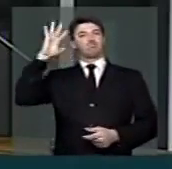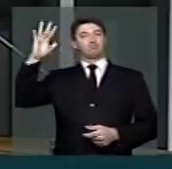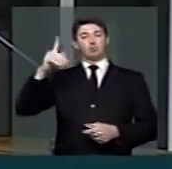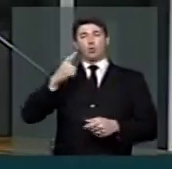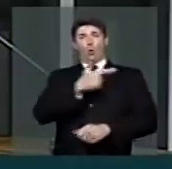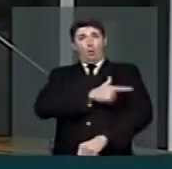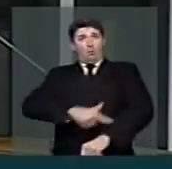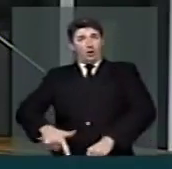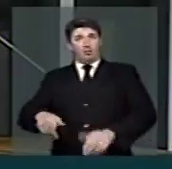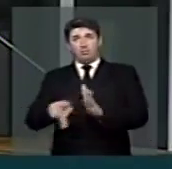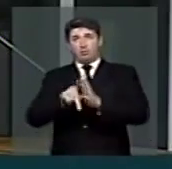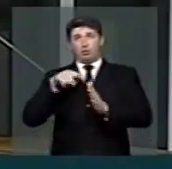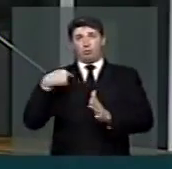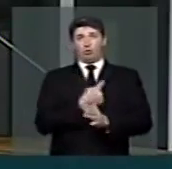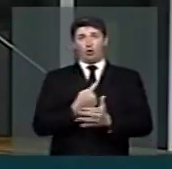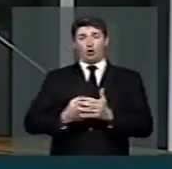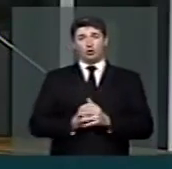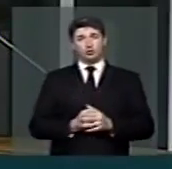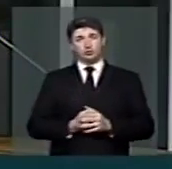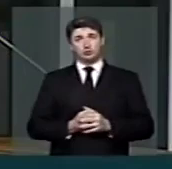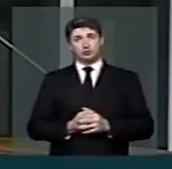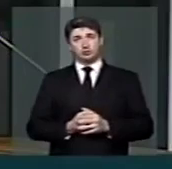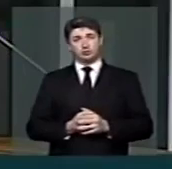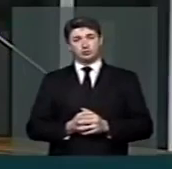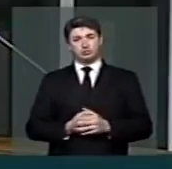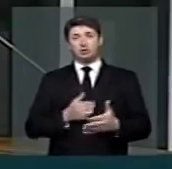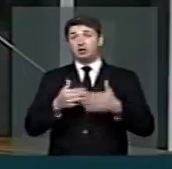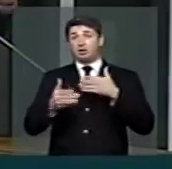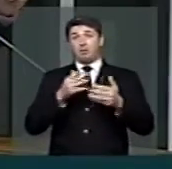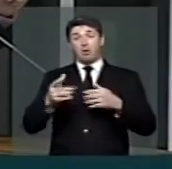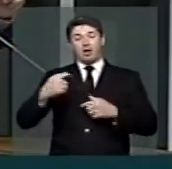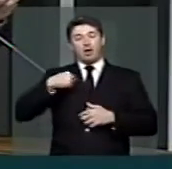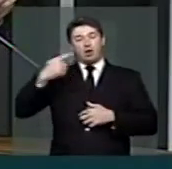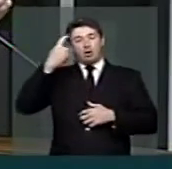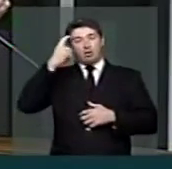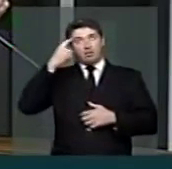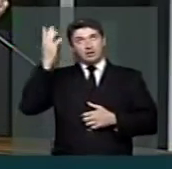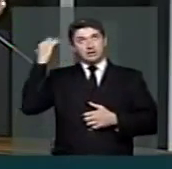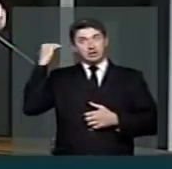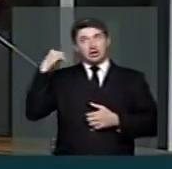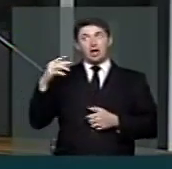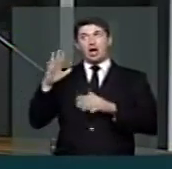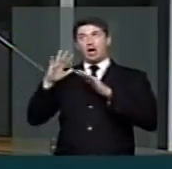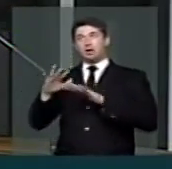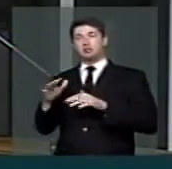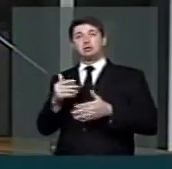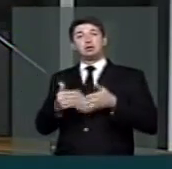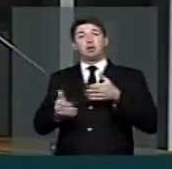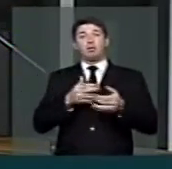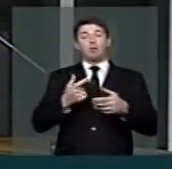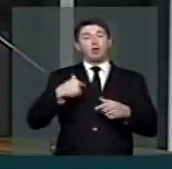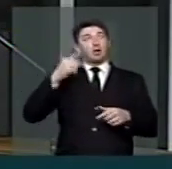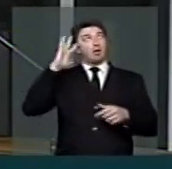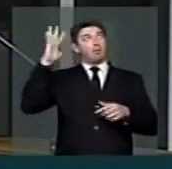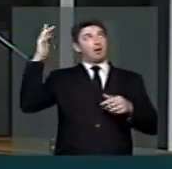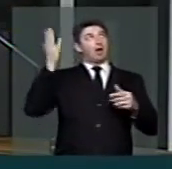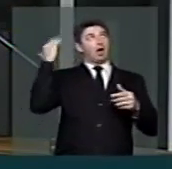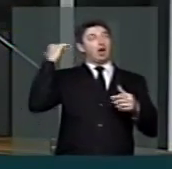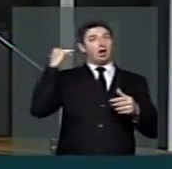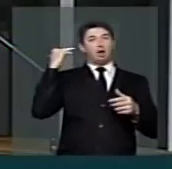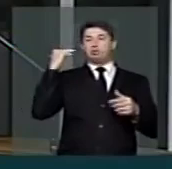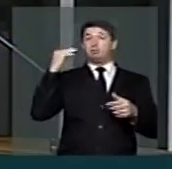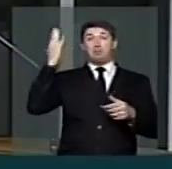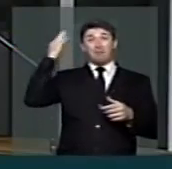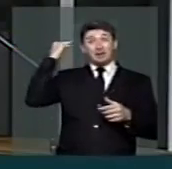comportamento na abordagem de vários temas. Não importa o que a gente pensava no passado, não importa qual era o conceito que nós tínhamos